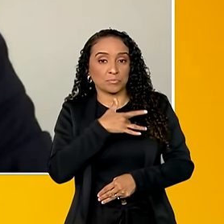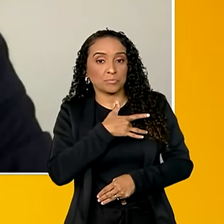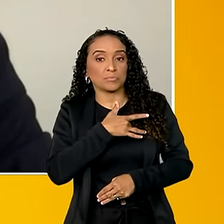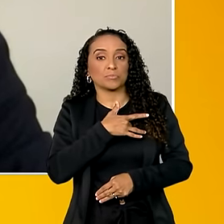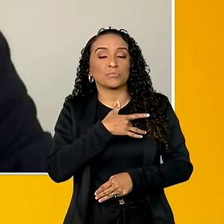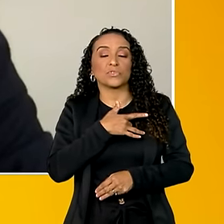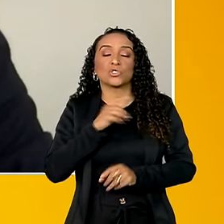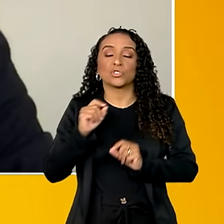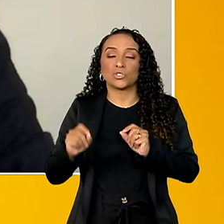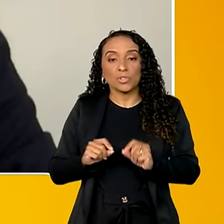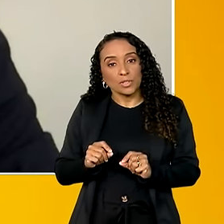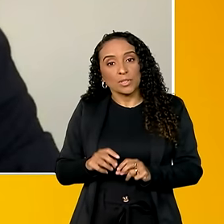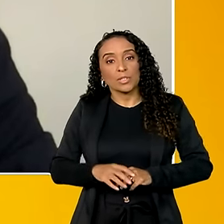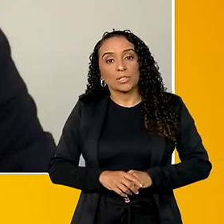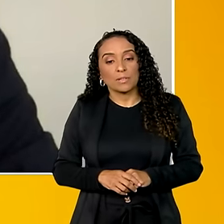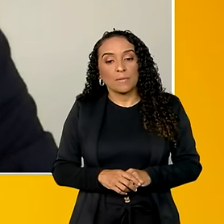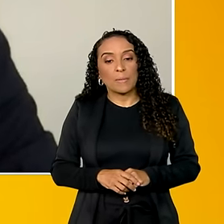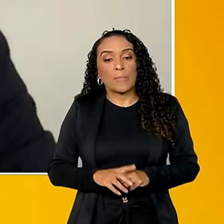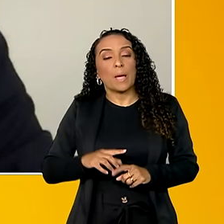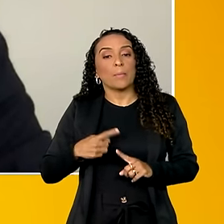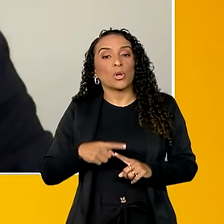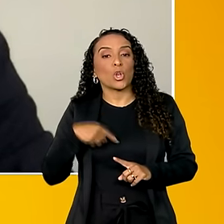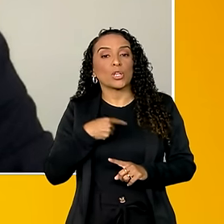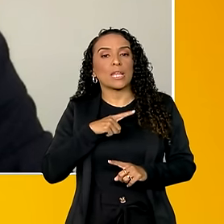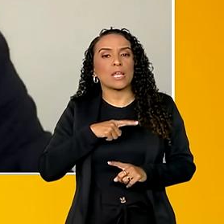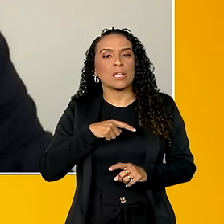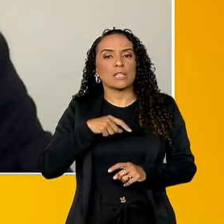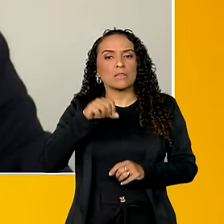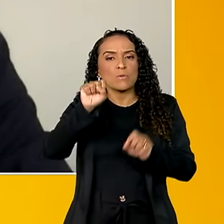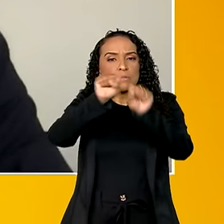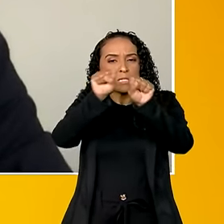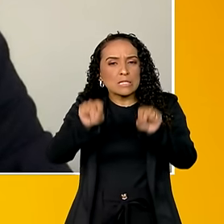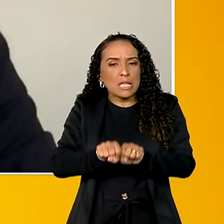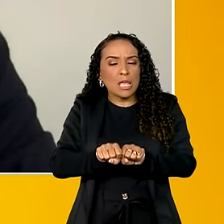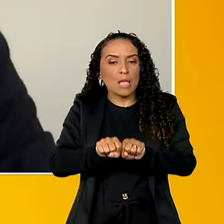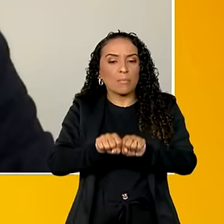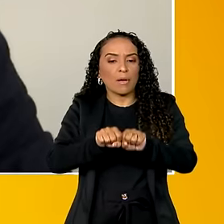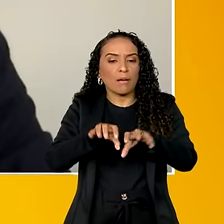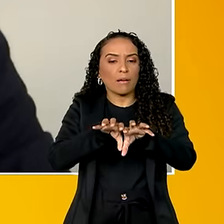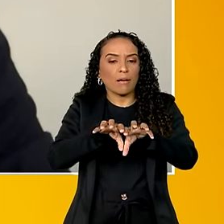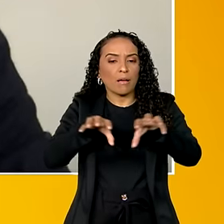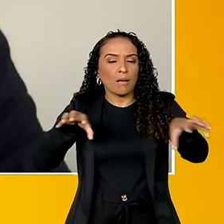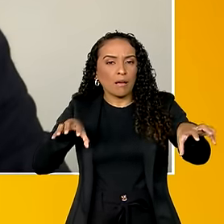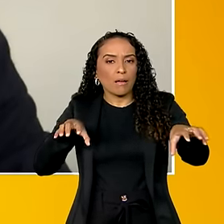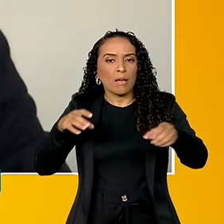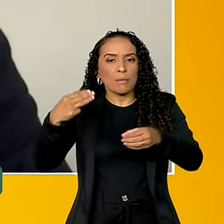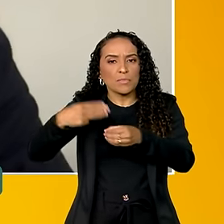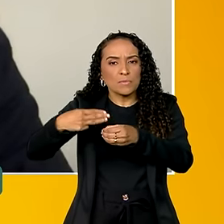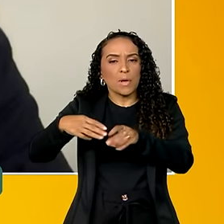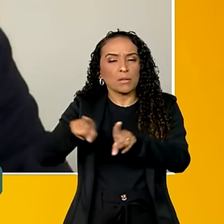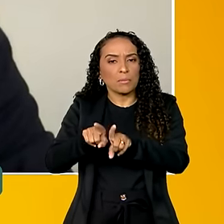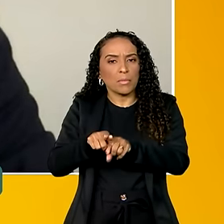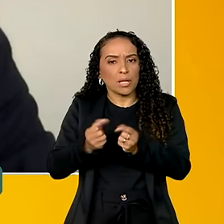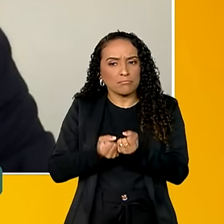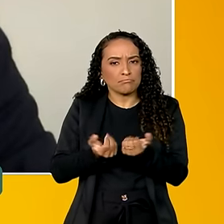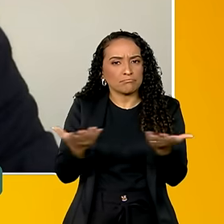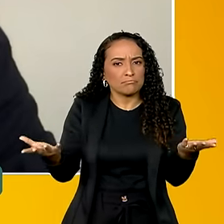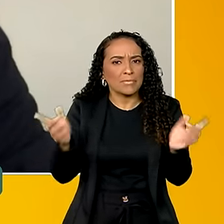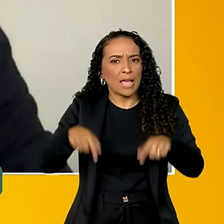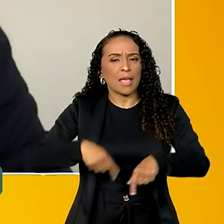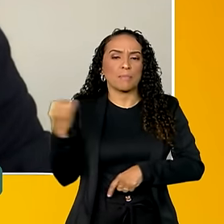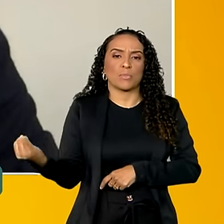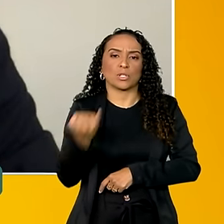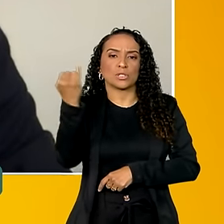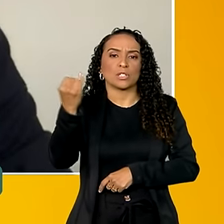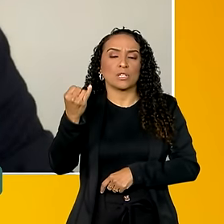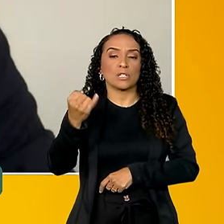Saúde, por a gente ter um sistema que é descentralizado para o âmbito municipal, é fundamental